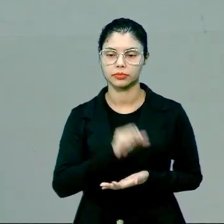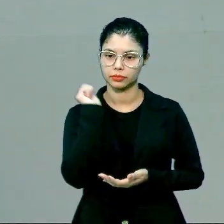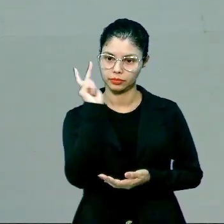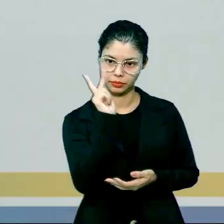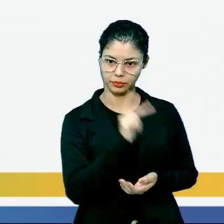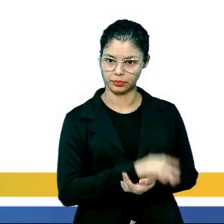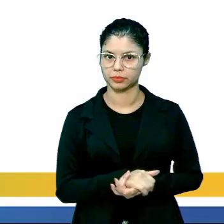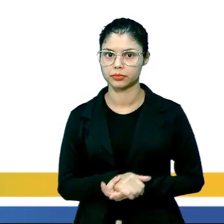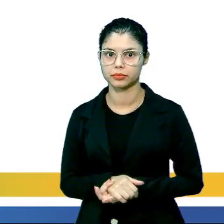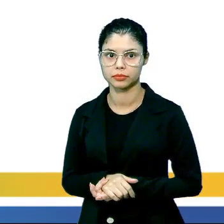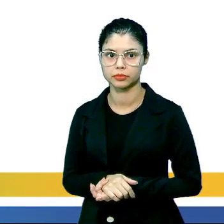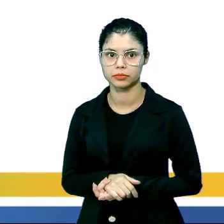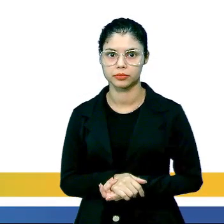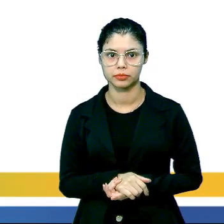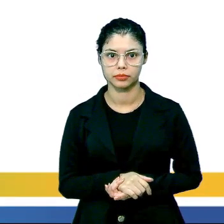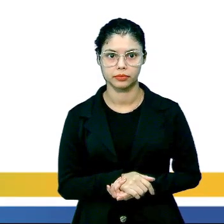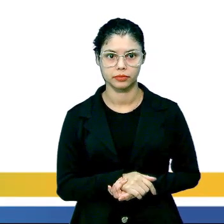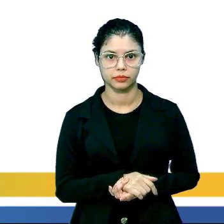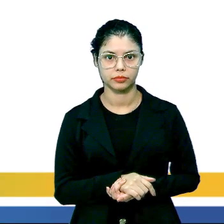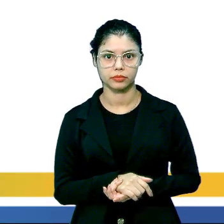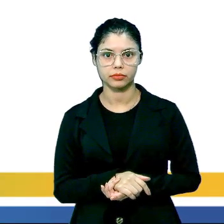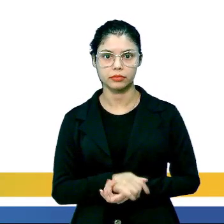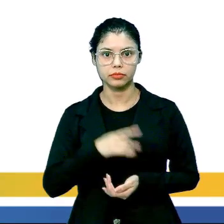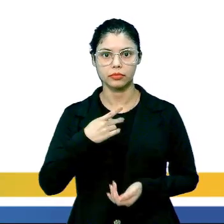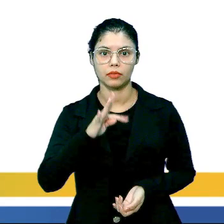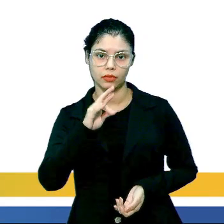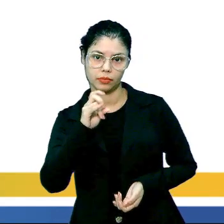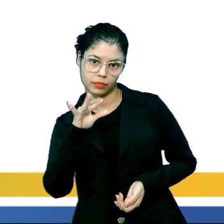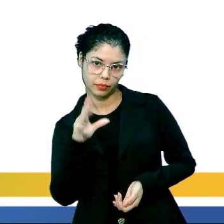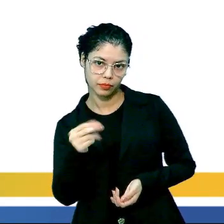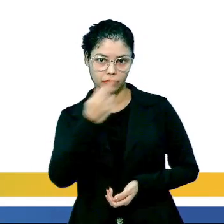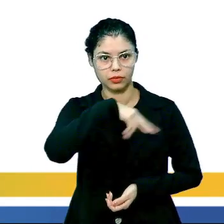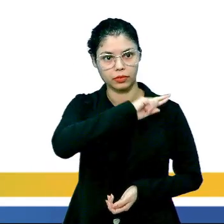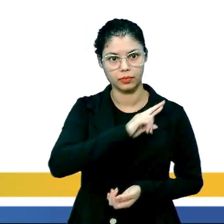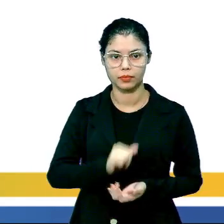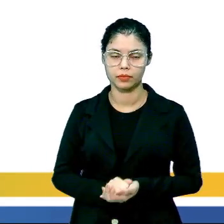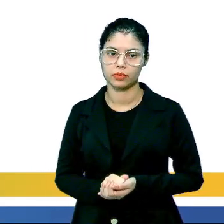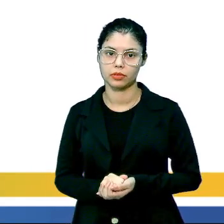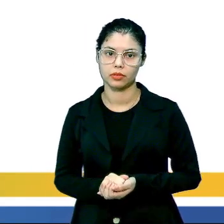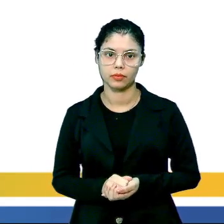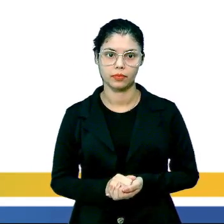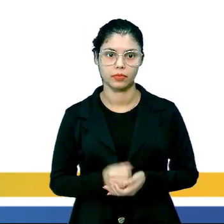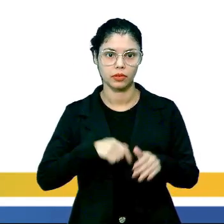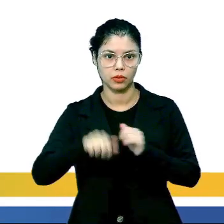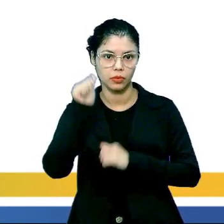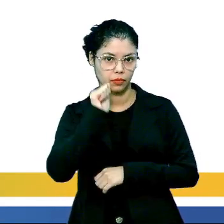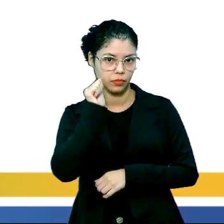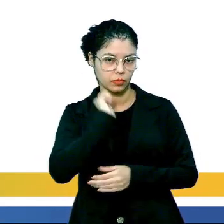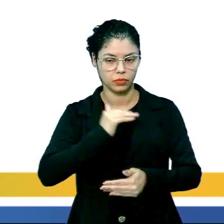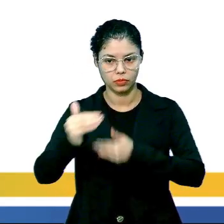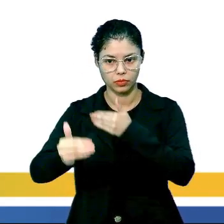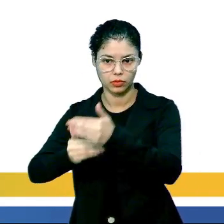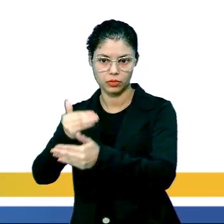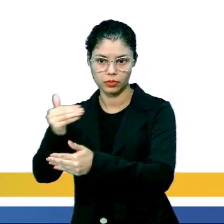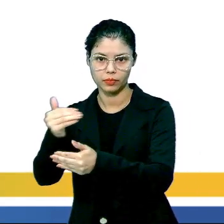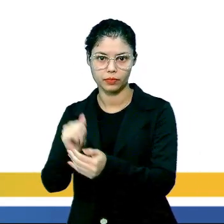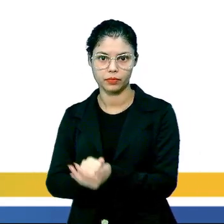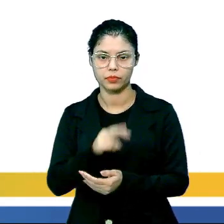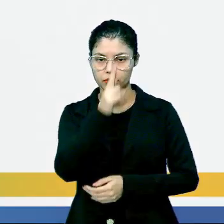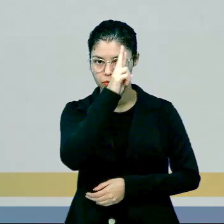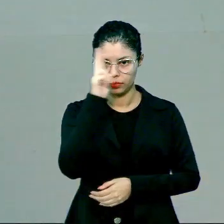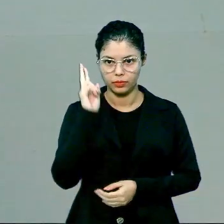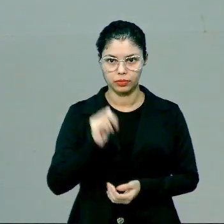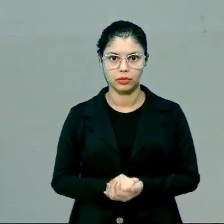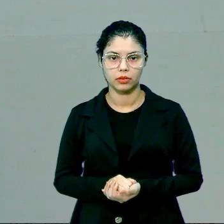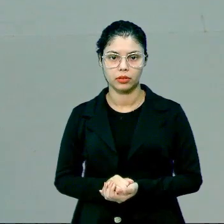Tá ok? Então, continuando. O patriarcalismo é responsável pelo ocultamento da mulher ao longo da história.